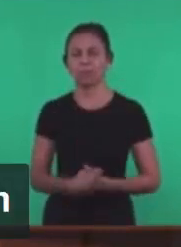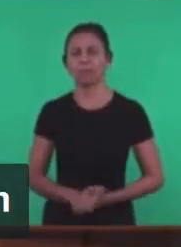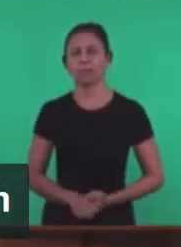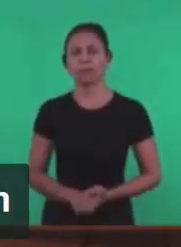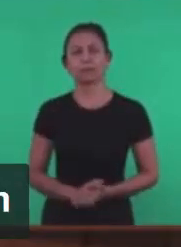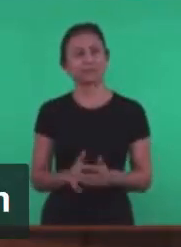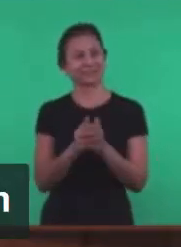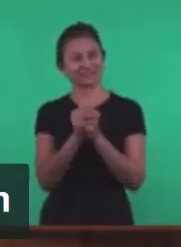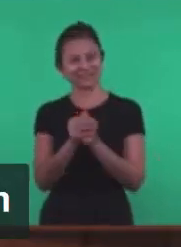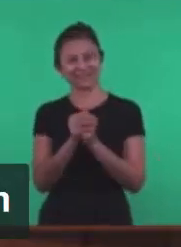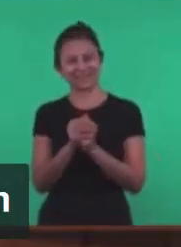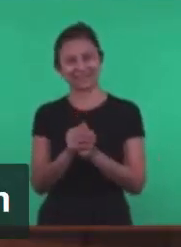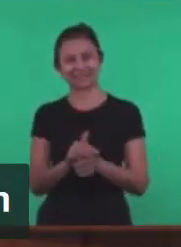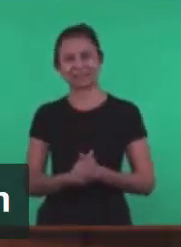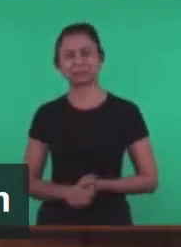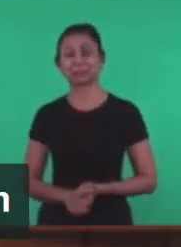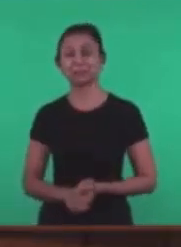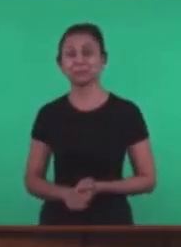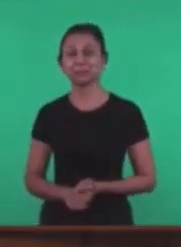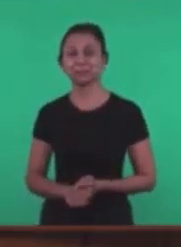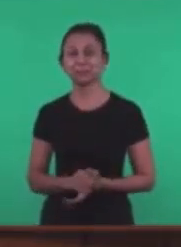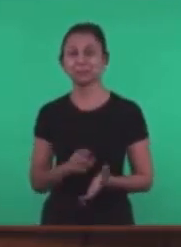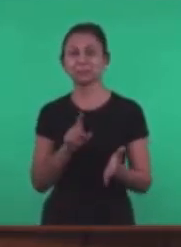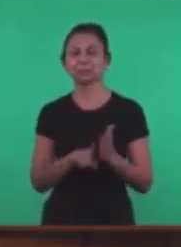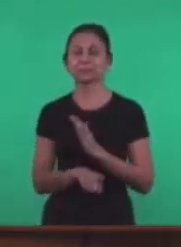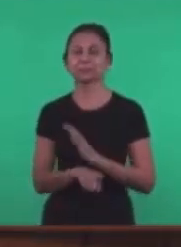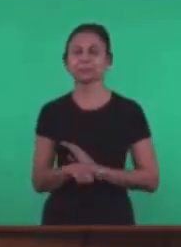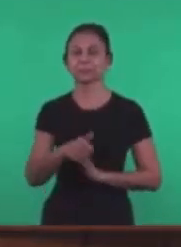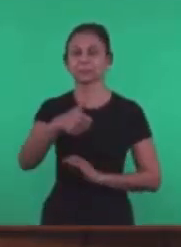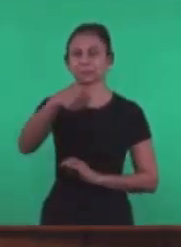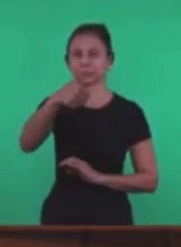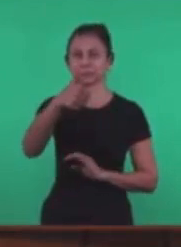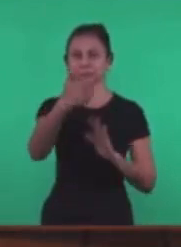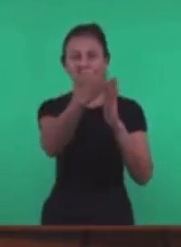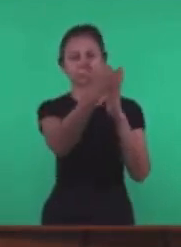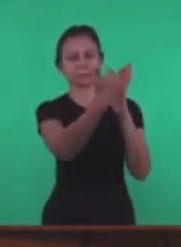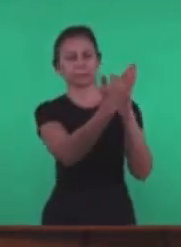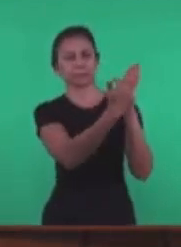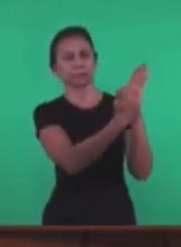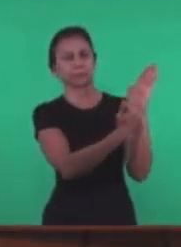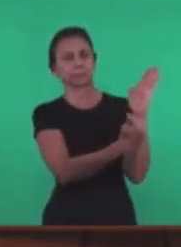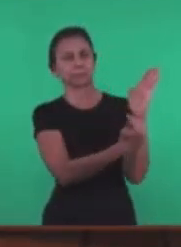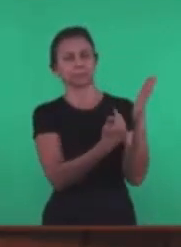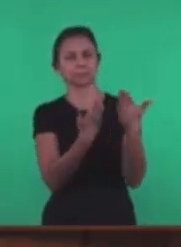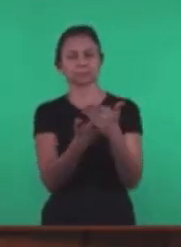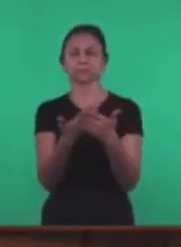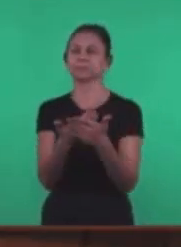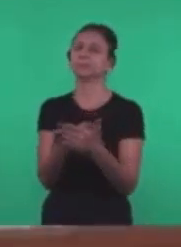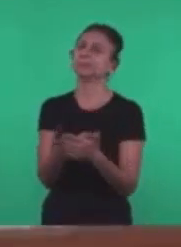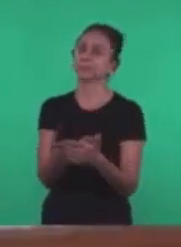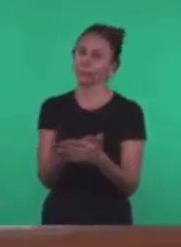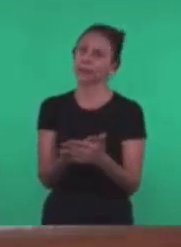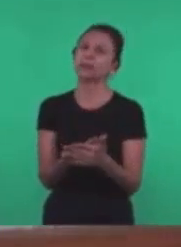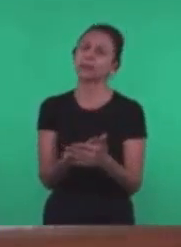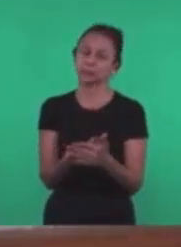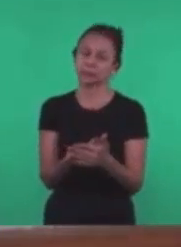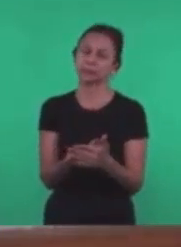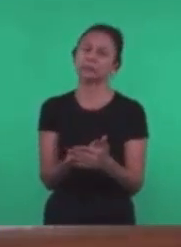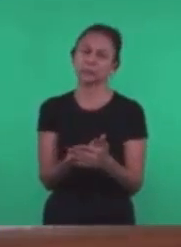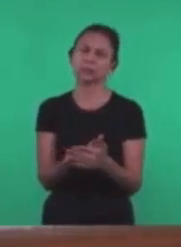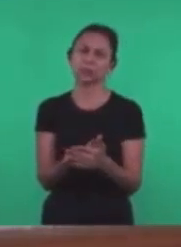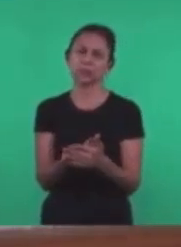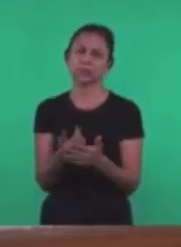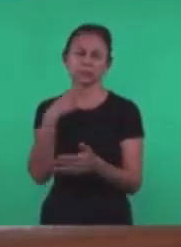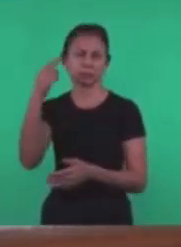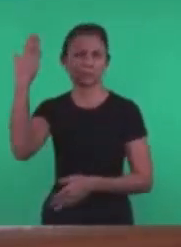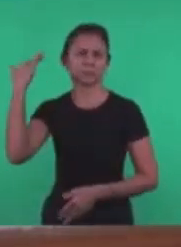Amém irmãos Vamos então A pergunta Nossa primeira pergunta Que é uma sequência Do nosso estudo Que estamos fazendo Já